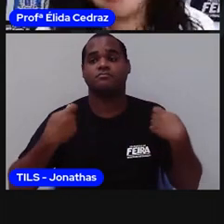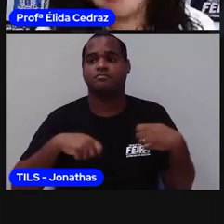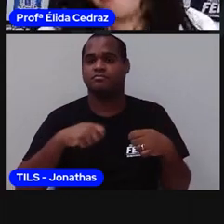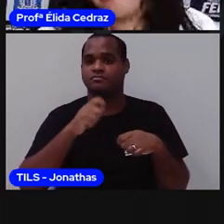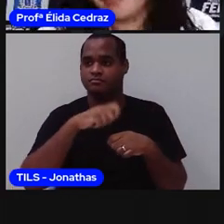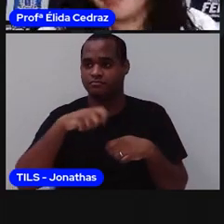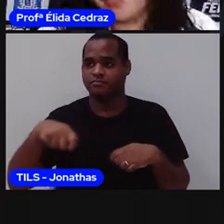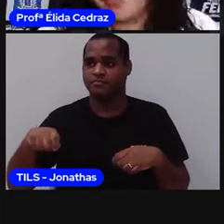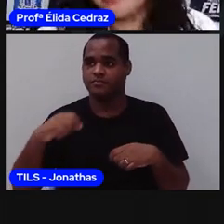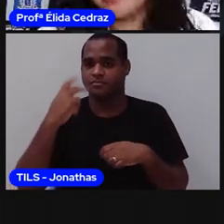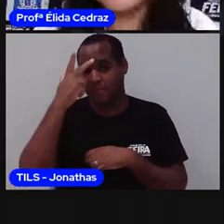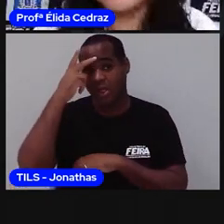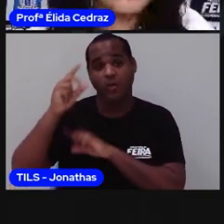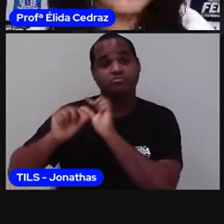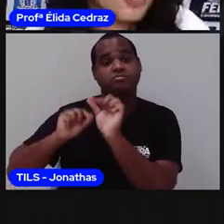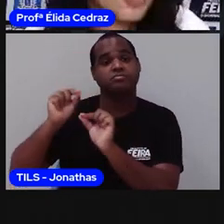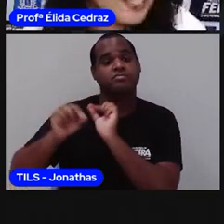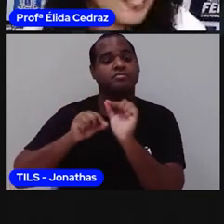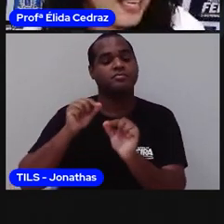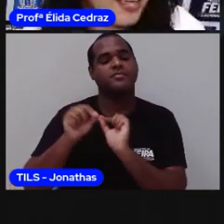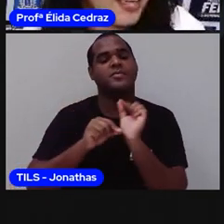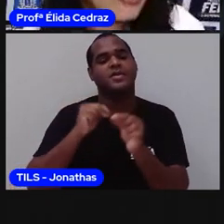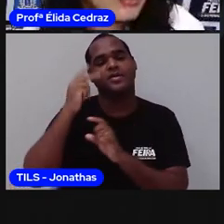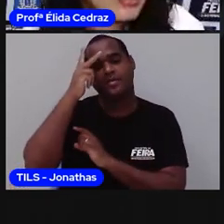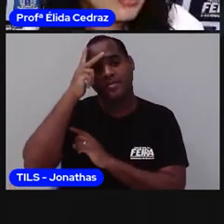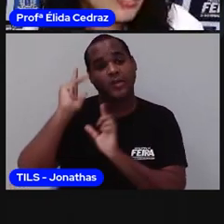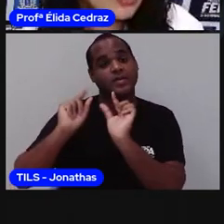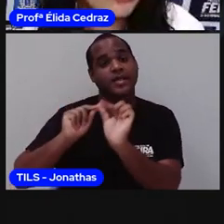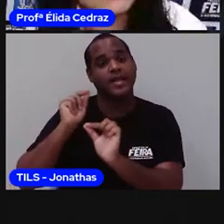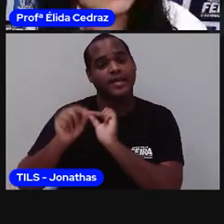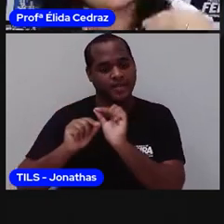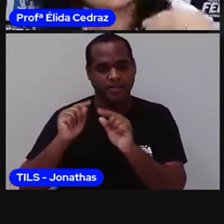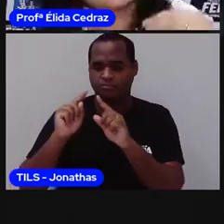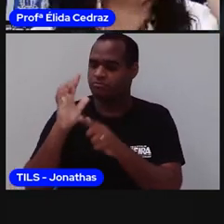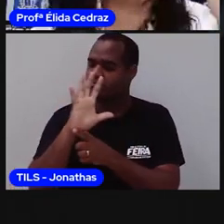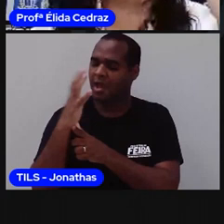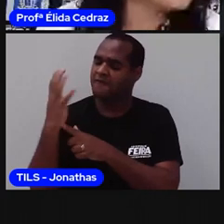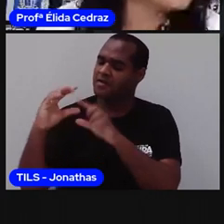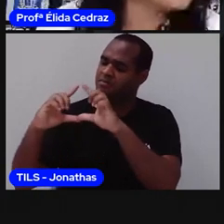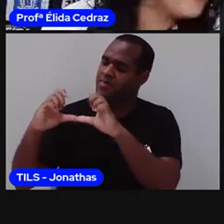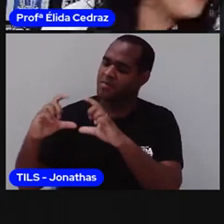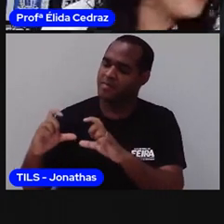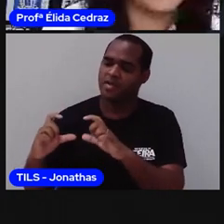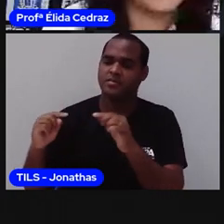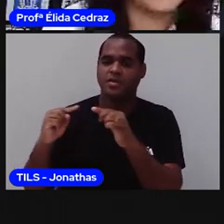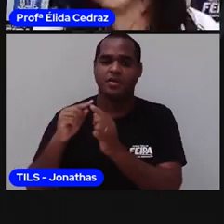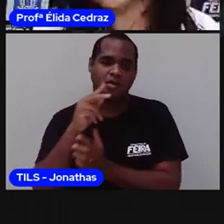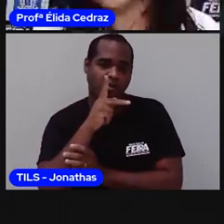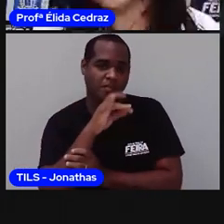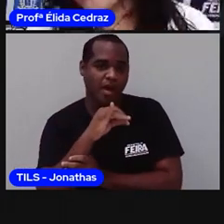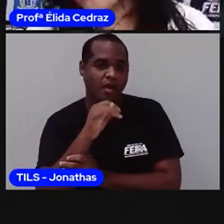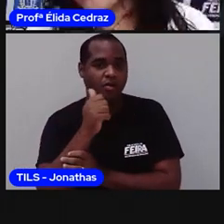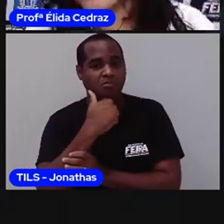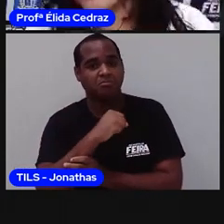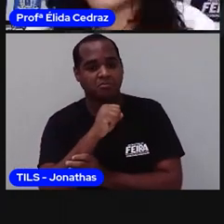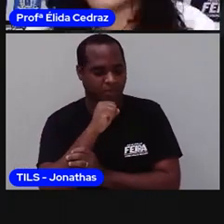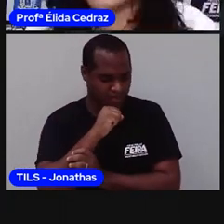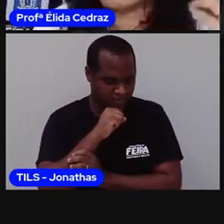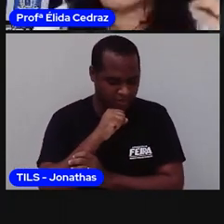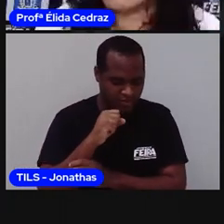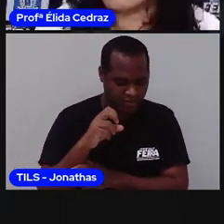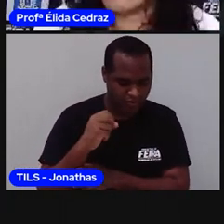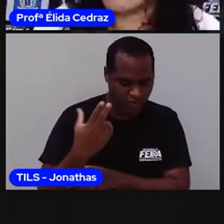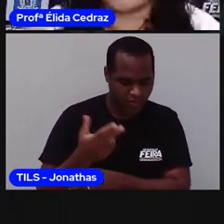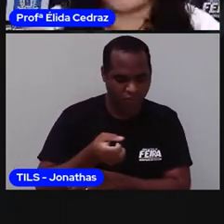Quem é quem? Quem é você na árvore genealógica? Quem é o papai? Ou a mamãe?